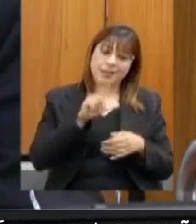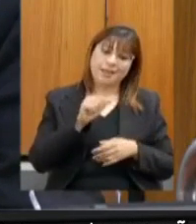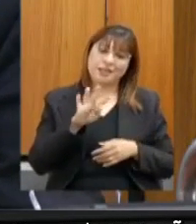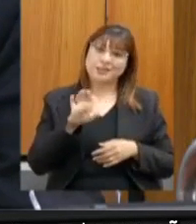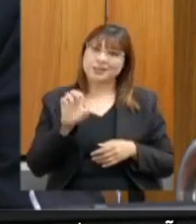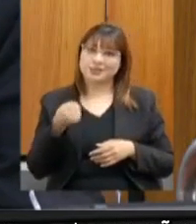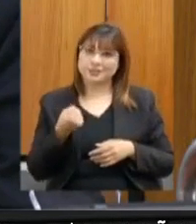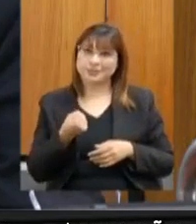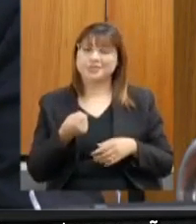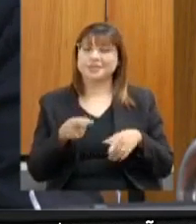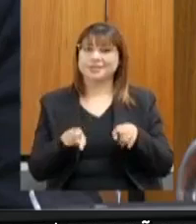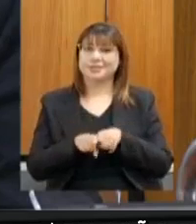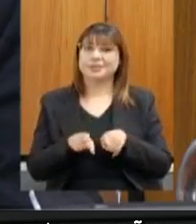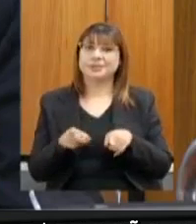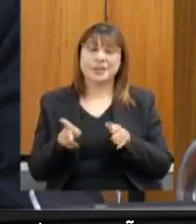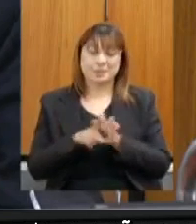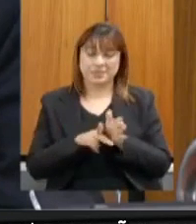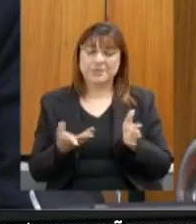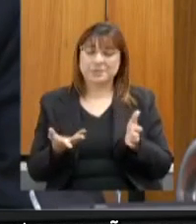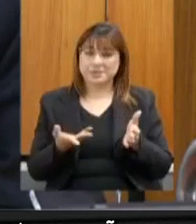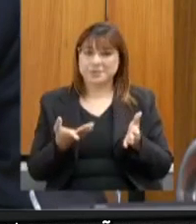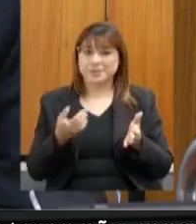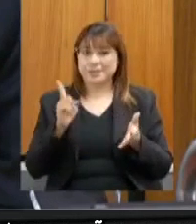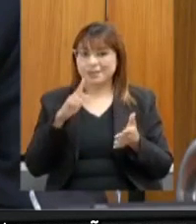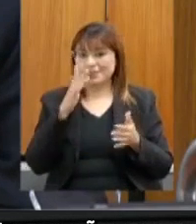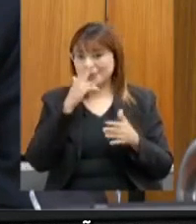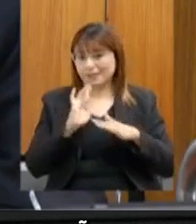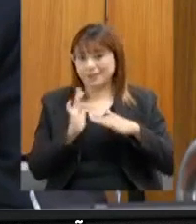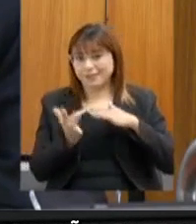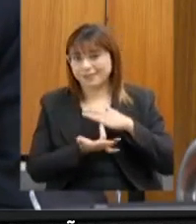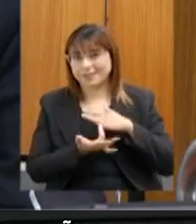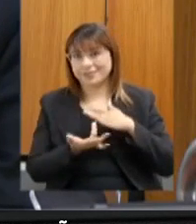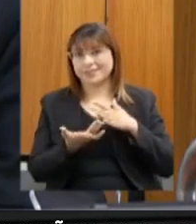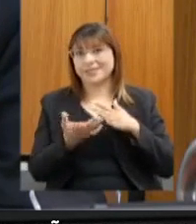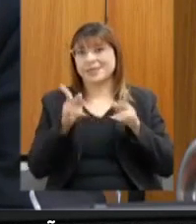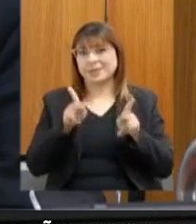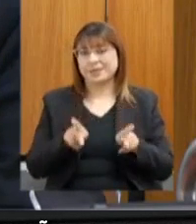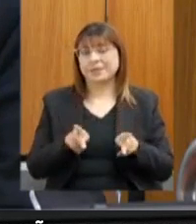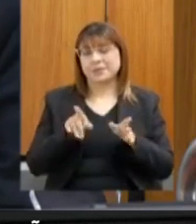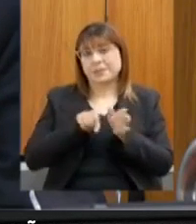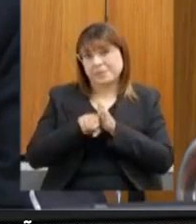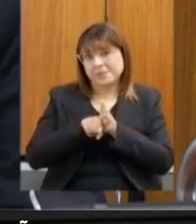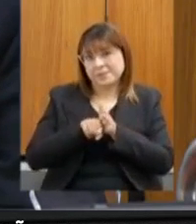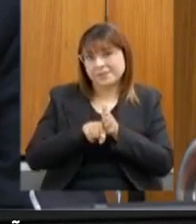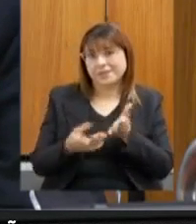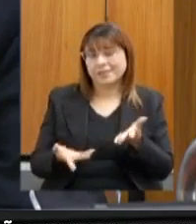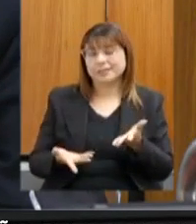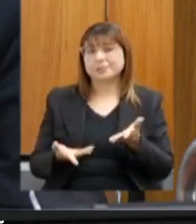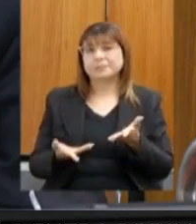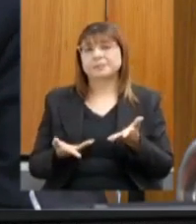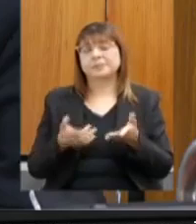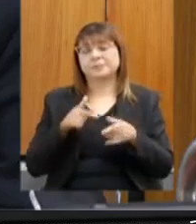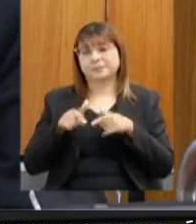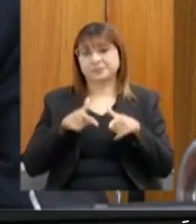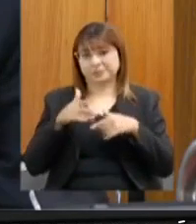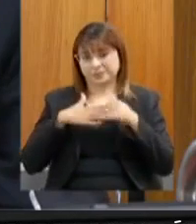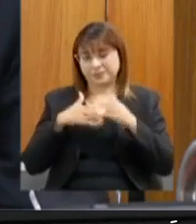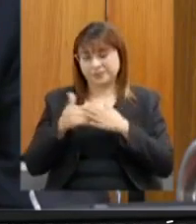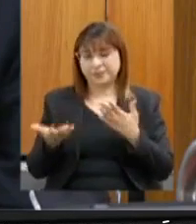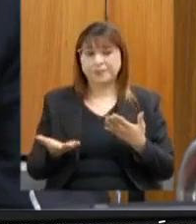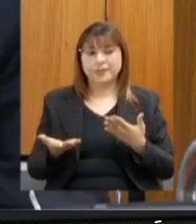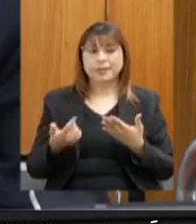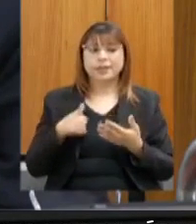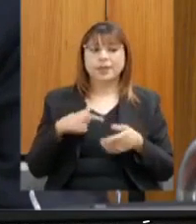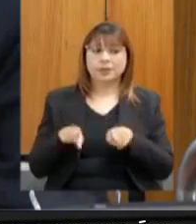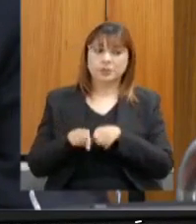é a rede social dos pesquisadores. E ali eu identifiquei na senhora diversas práticas em conjunto,